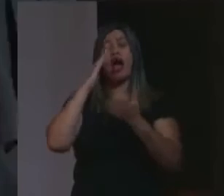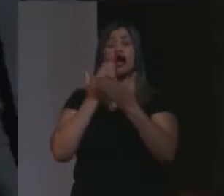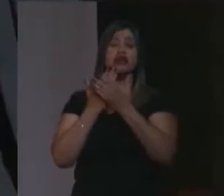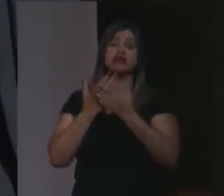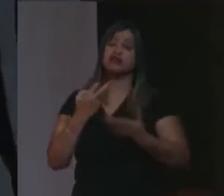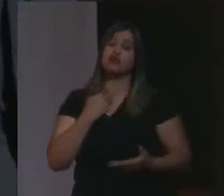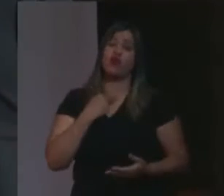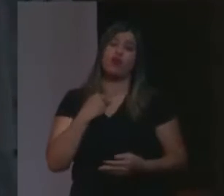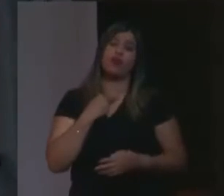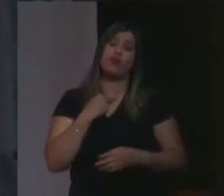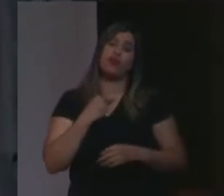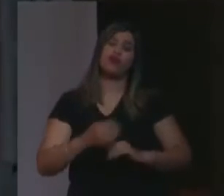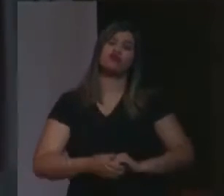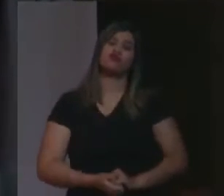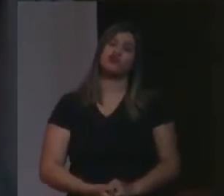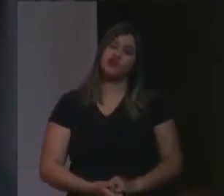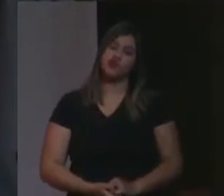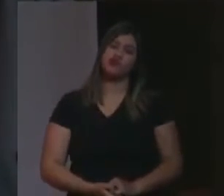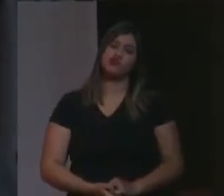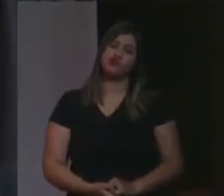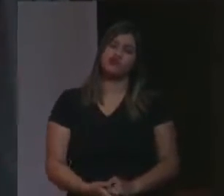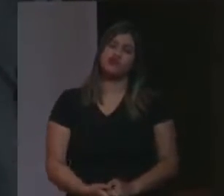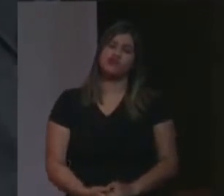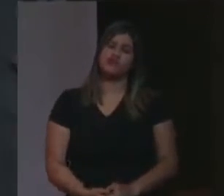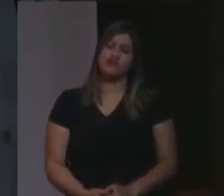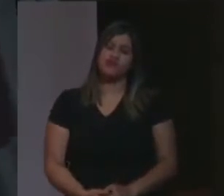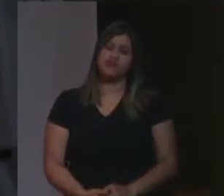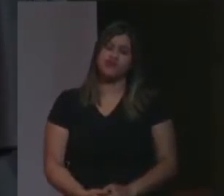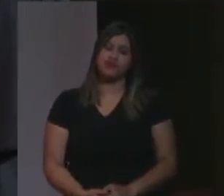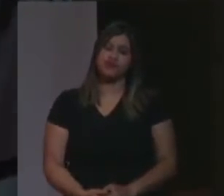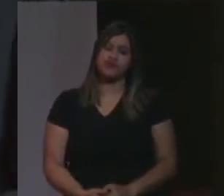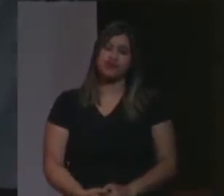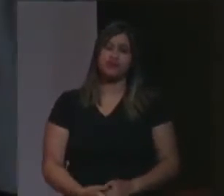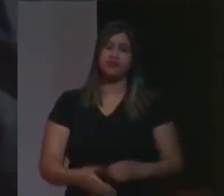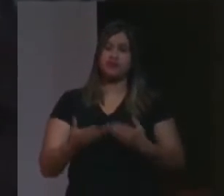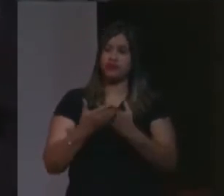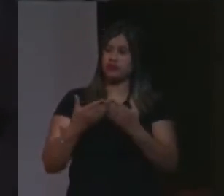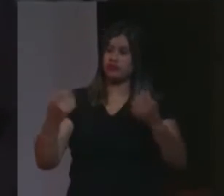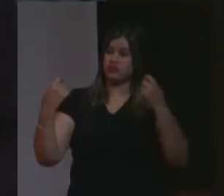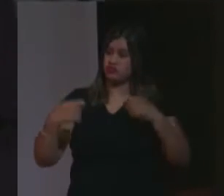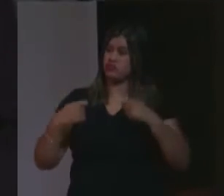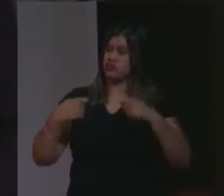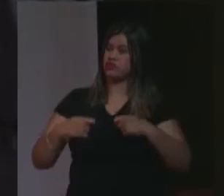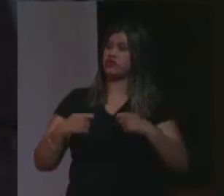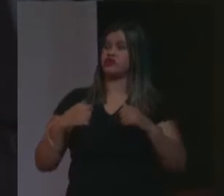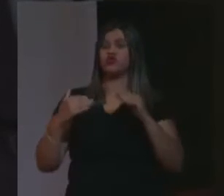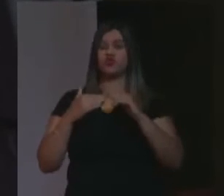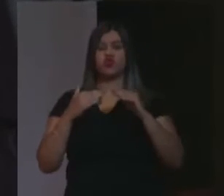de todo o resto que vossas excelências precisam e devem afirmar hoje nesse julgamento.